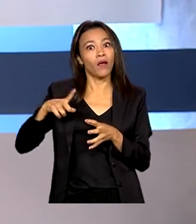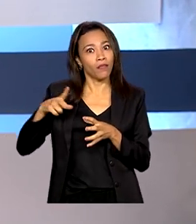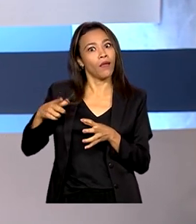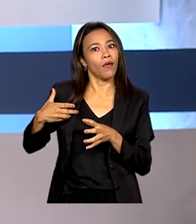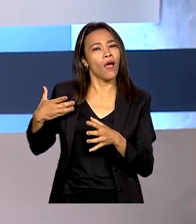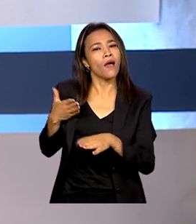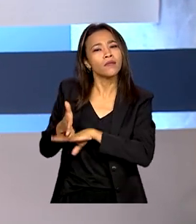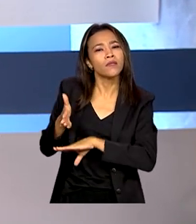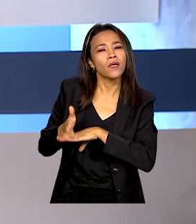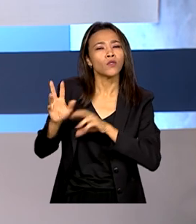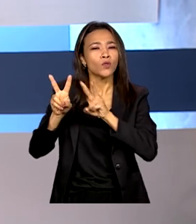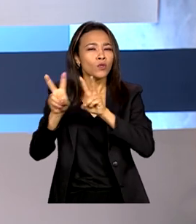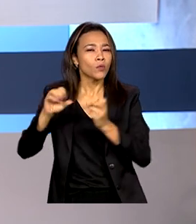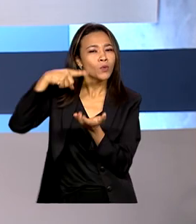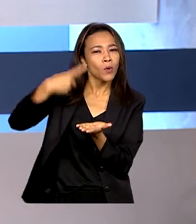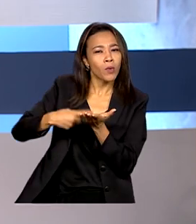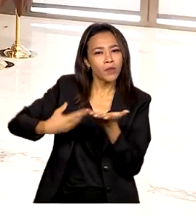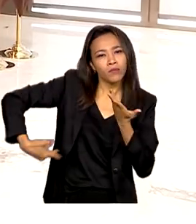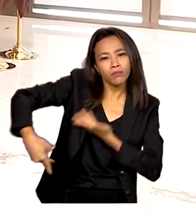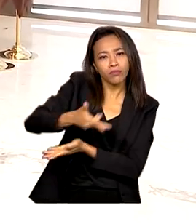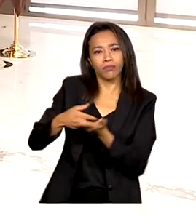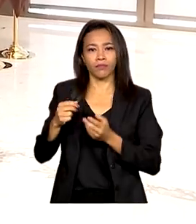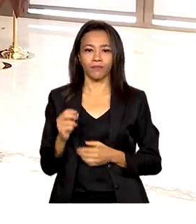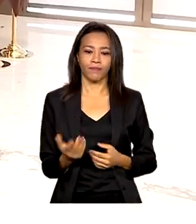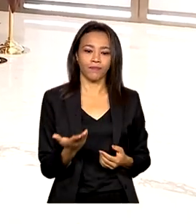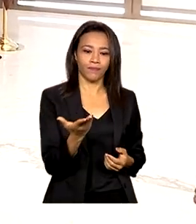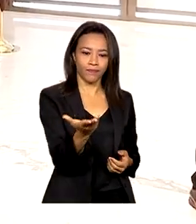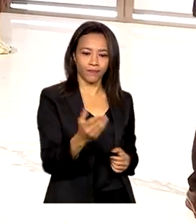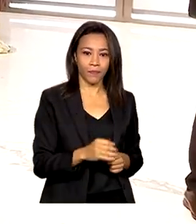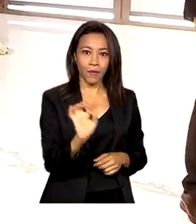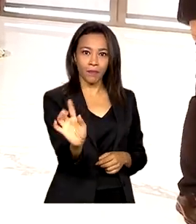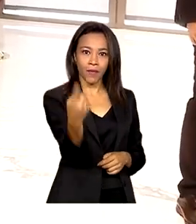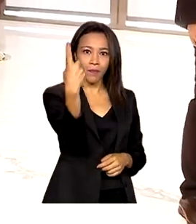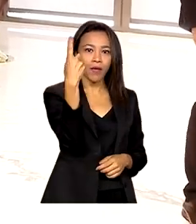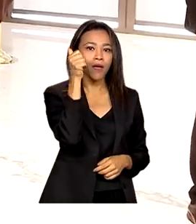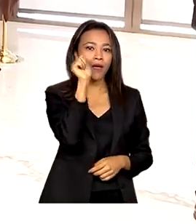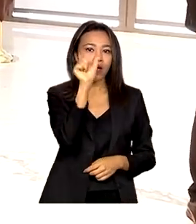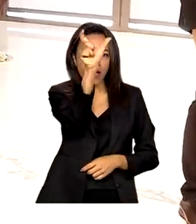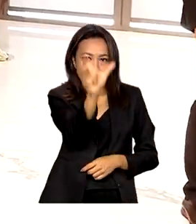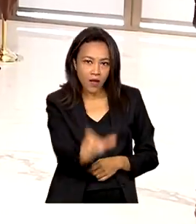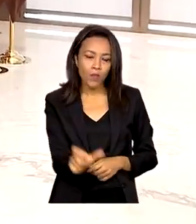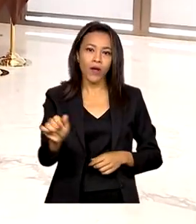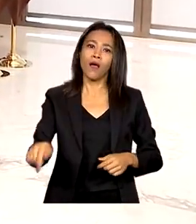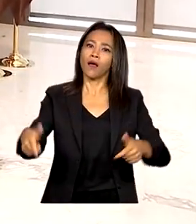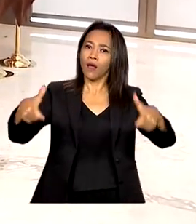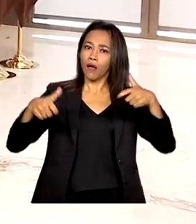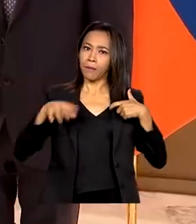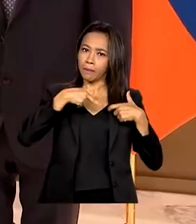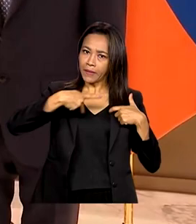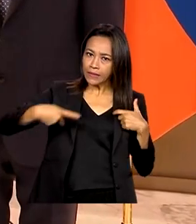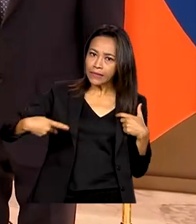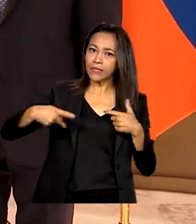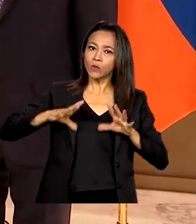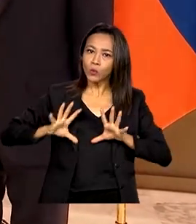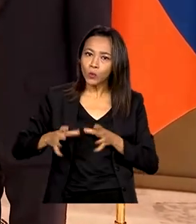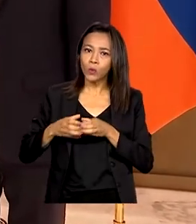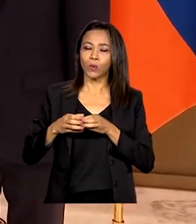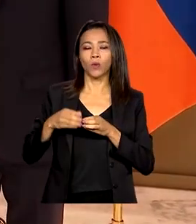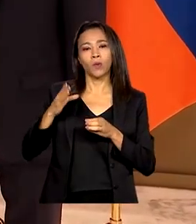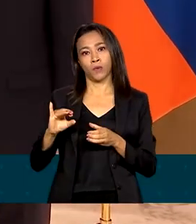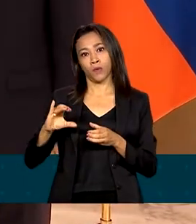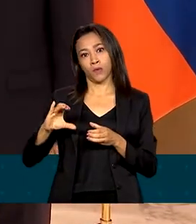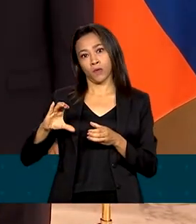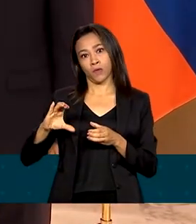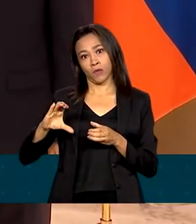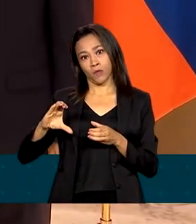acordos econômicos multilaterais. Primeira mulher a assumir a presidência do novo Banco de Desenvolvimento, o